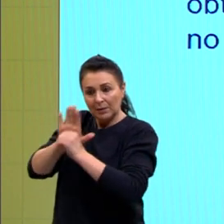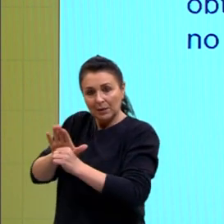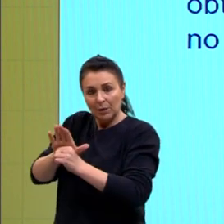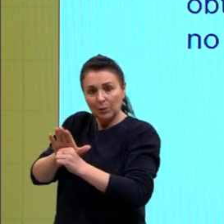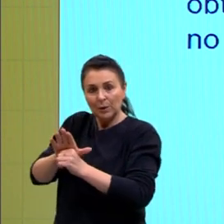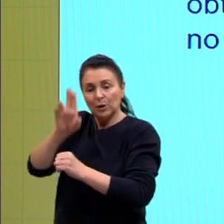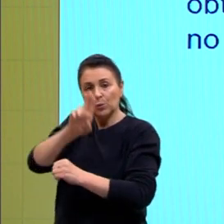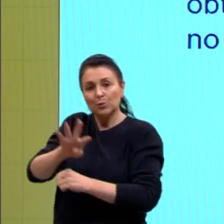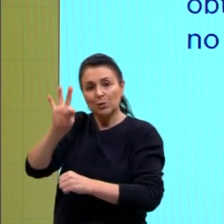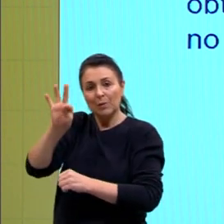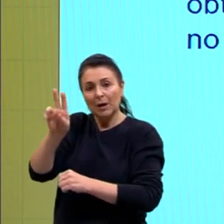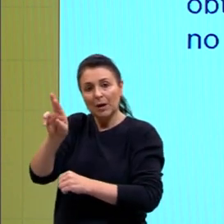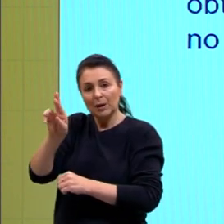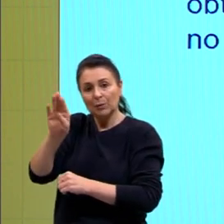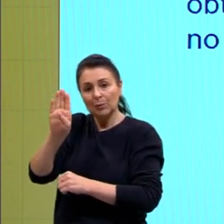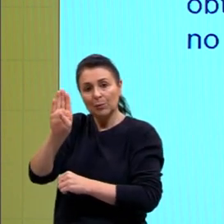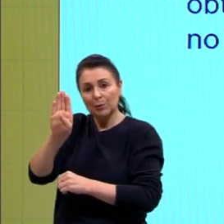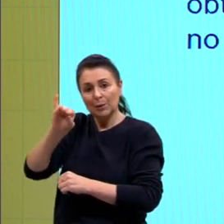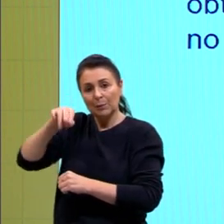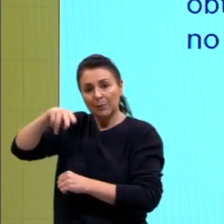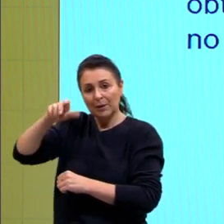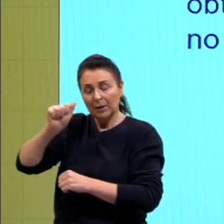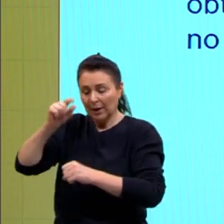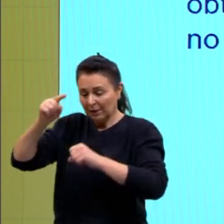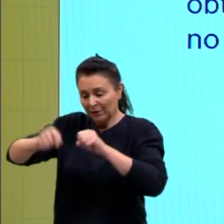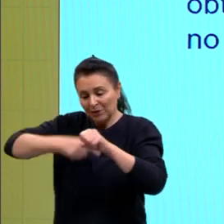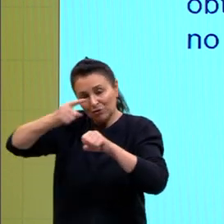vai girar, vai girar, então,